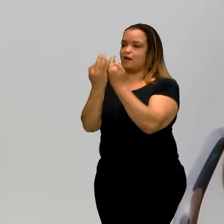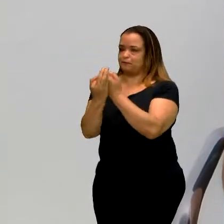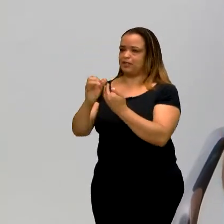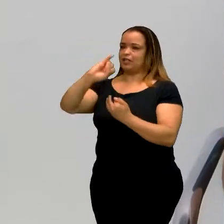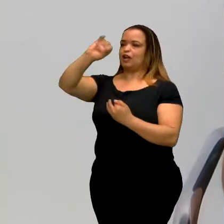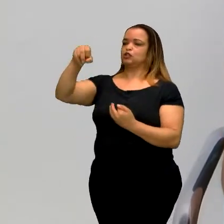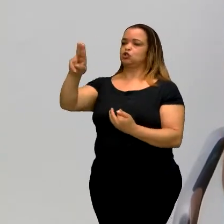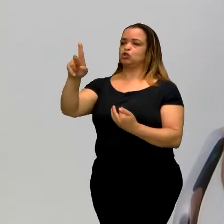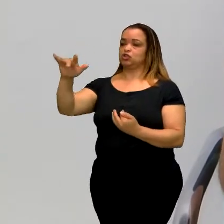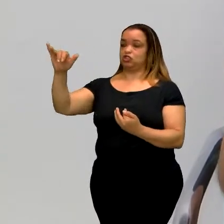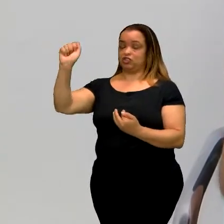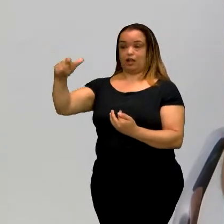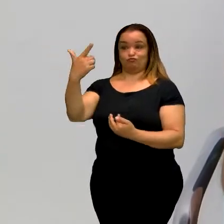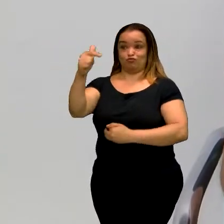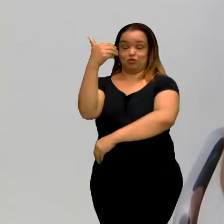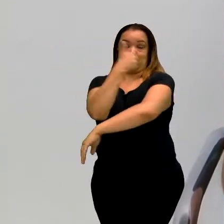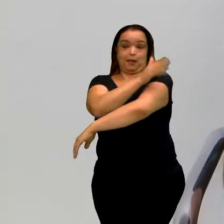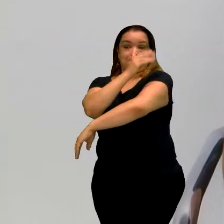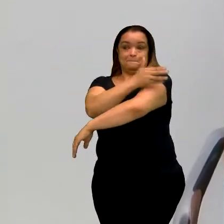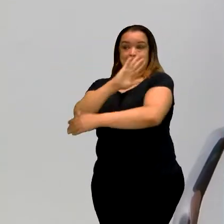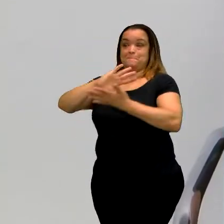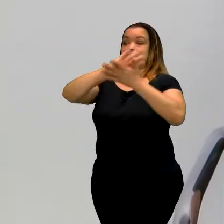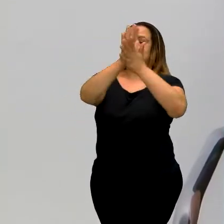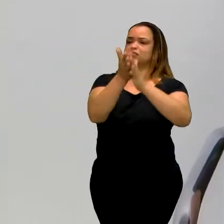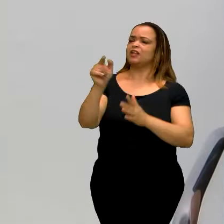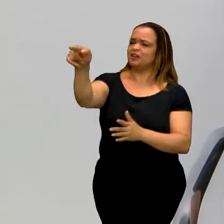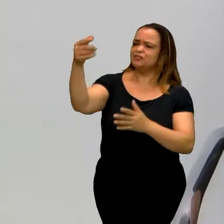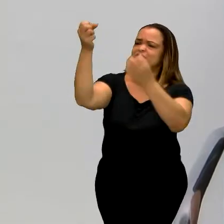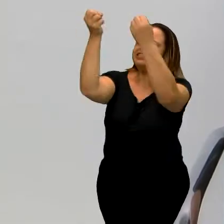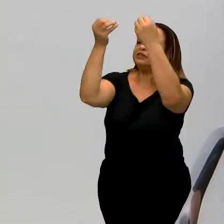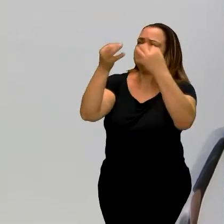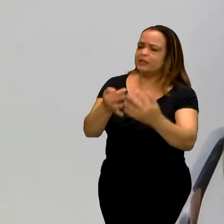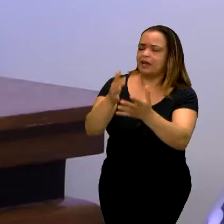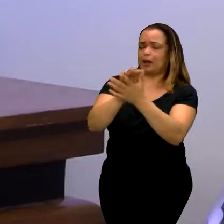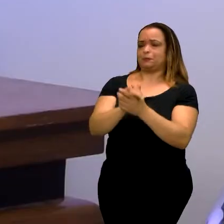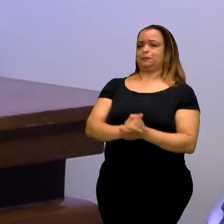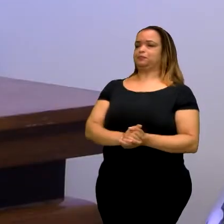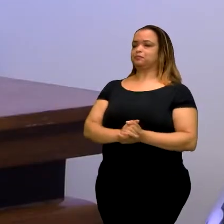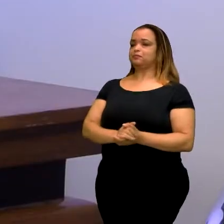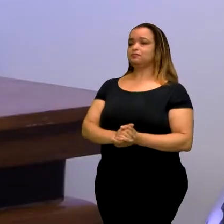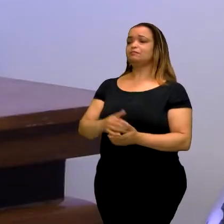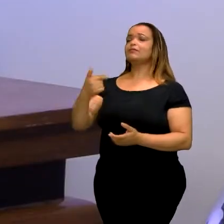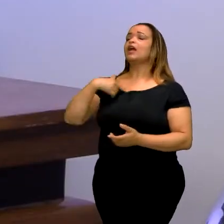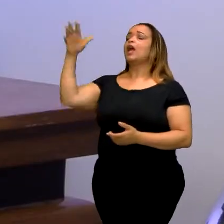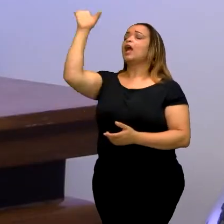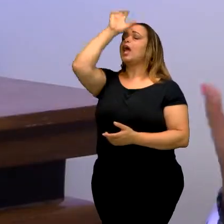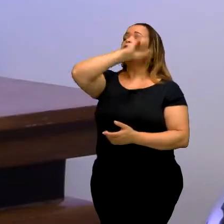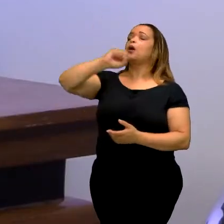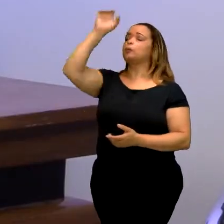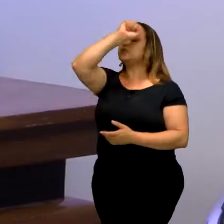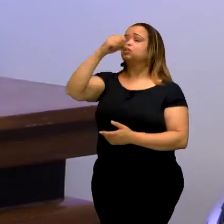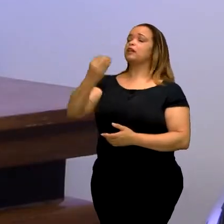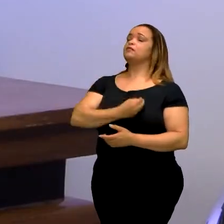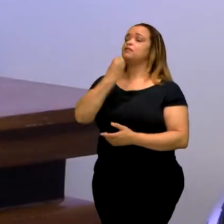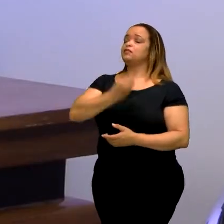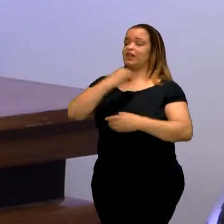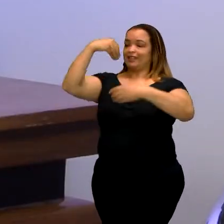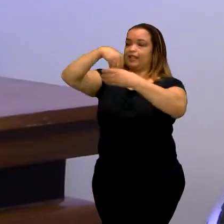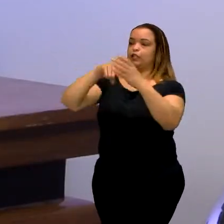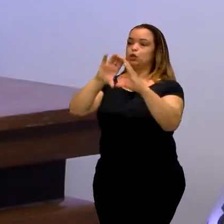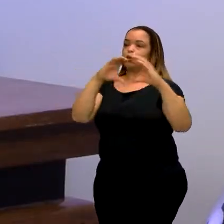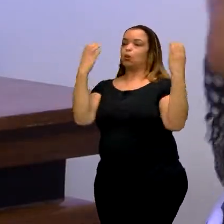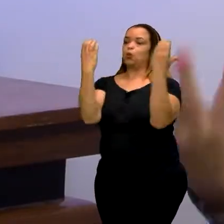esse preconceito, que, aliás, eu achei... Queria que você falasse isso para a gente. Então, eu aprendi a conviver na hebraica,